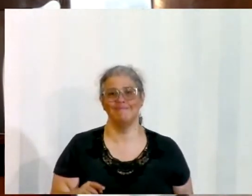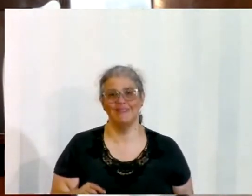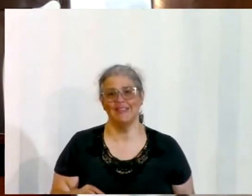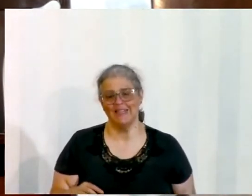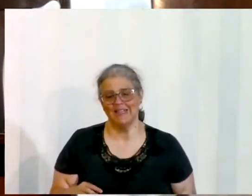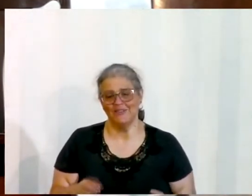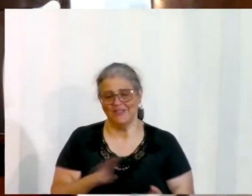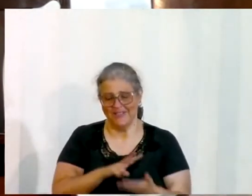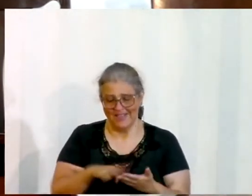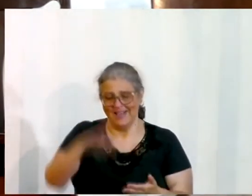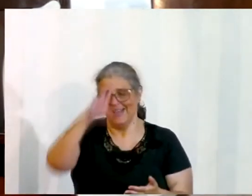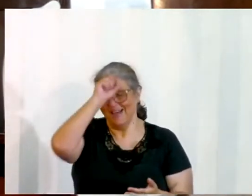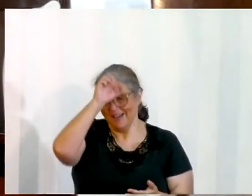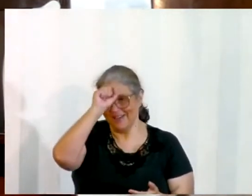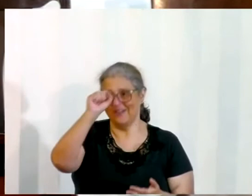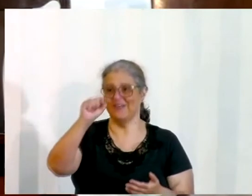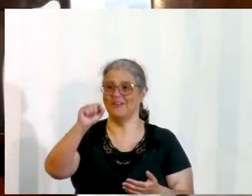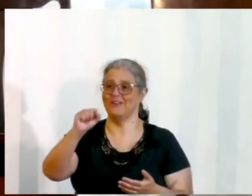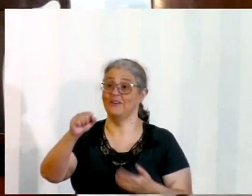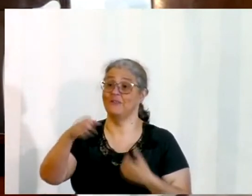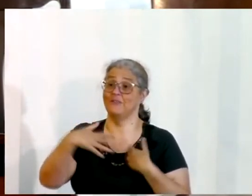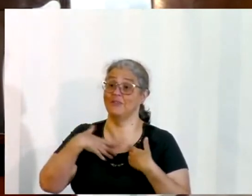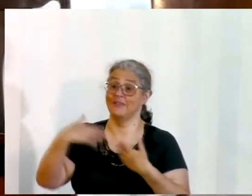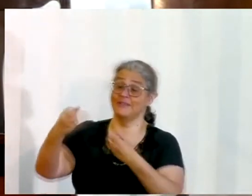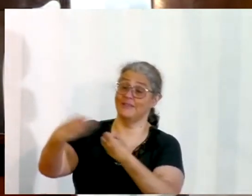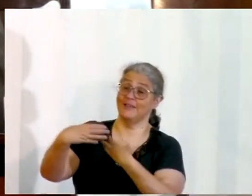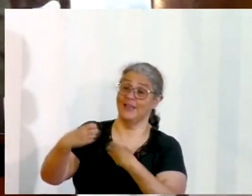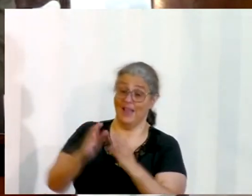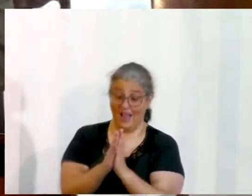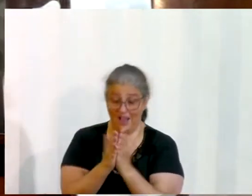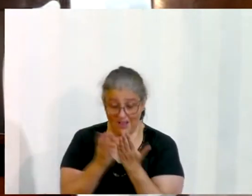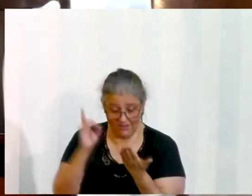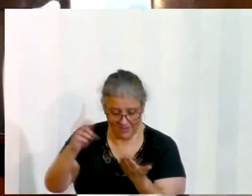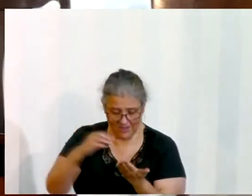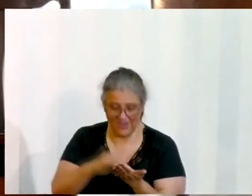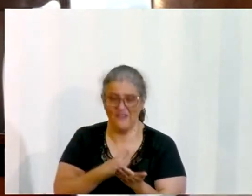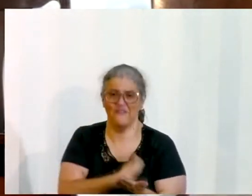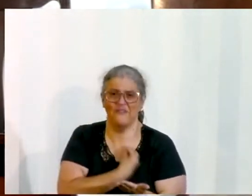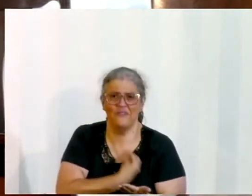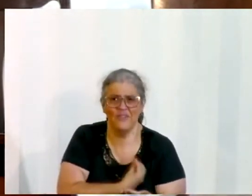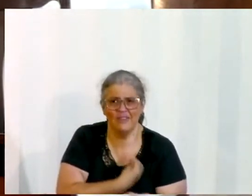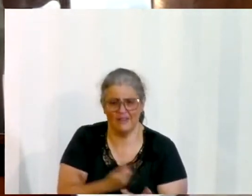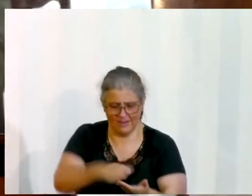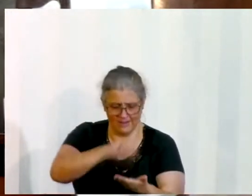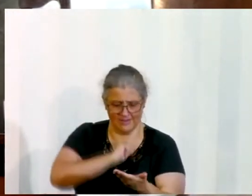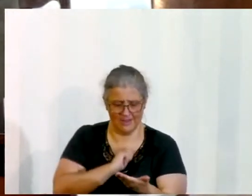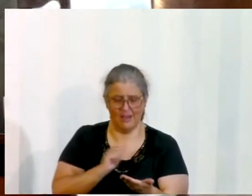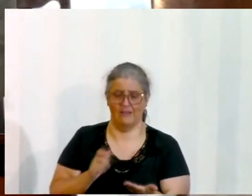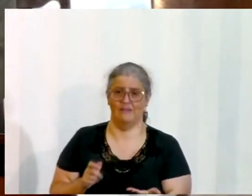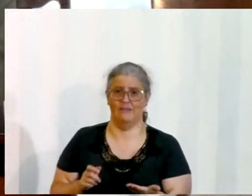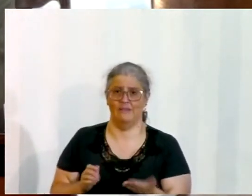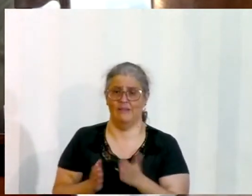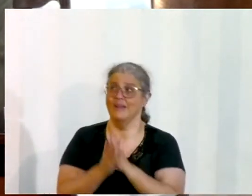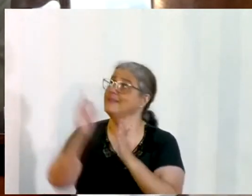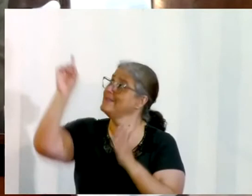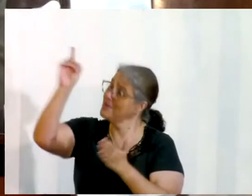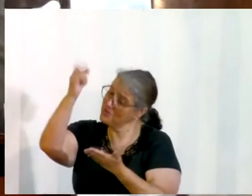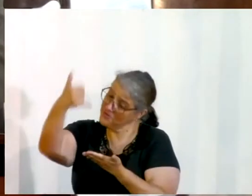palavra de vida, somos admoestados, somos exortados, somos consolados, o senhor fala por esse livro conosco,